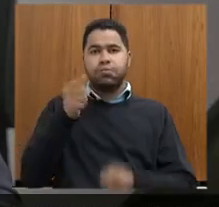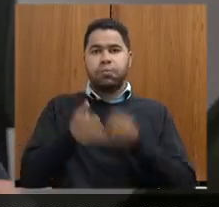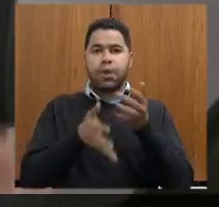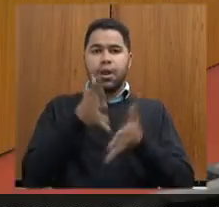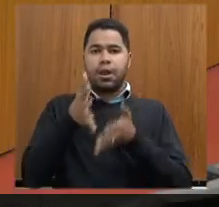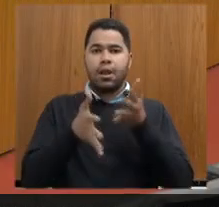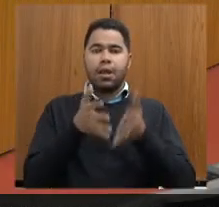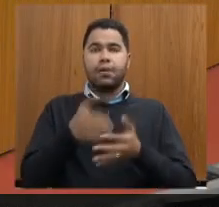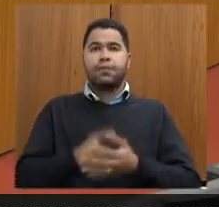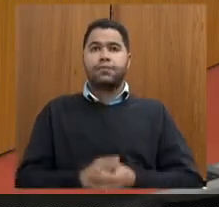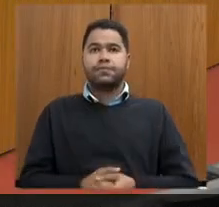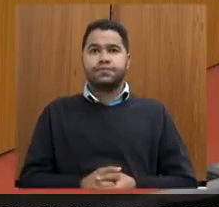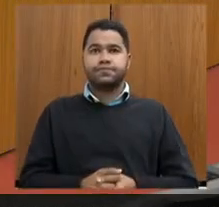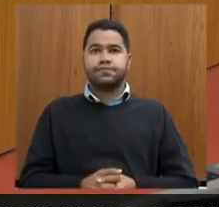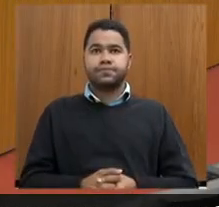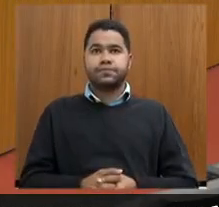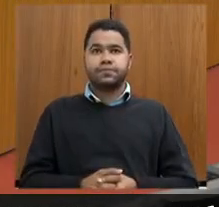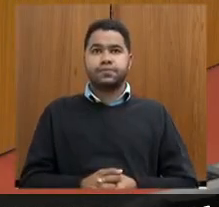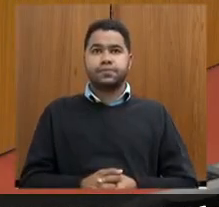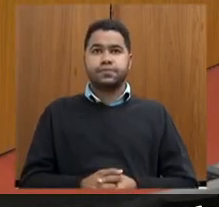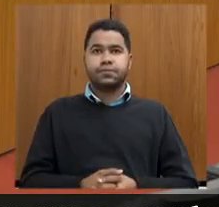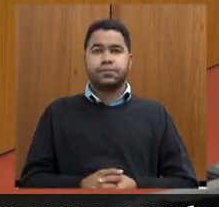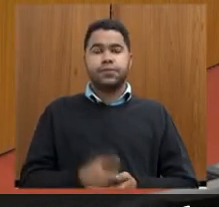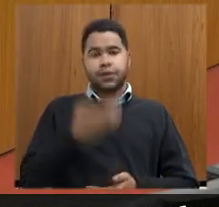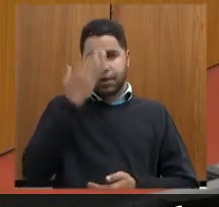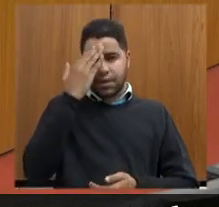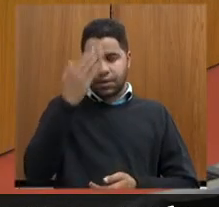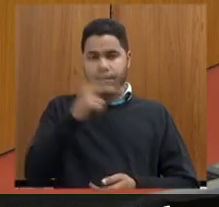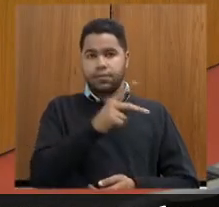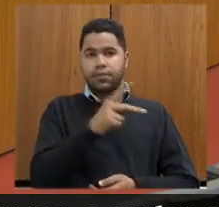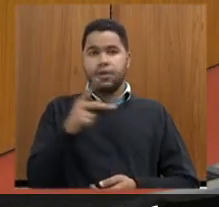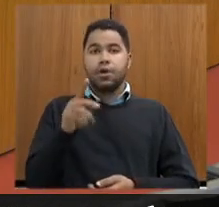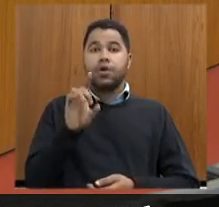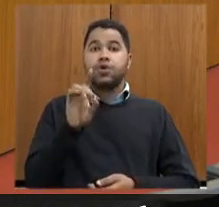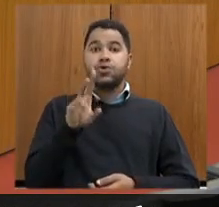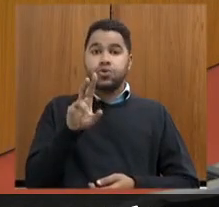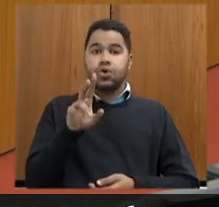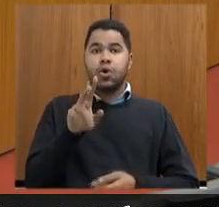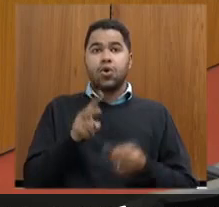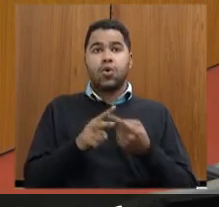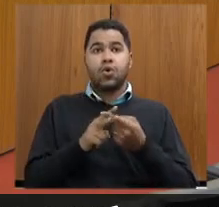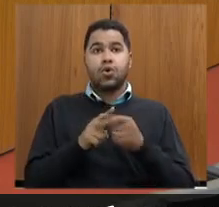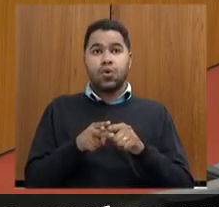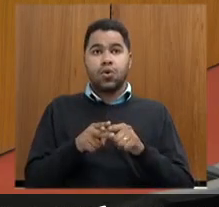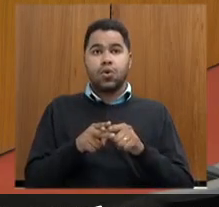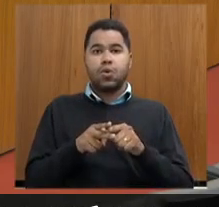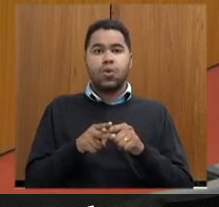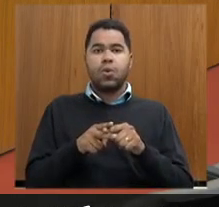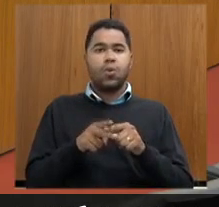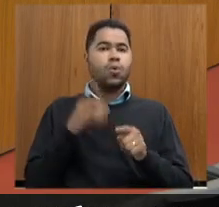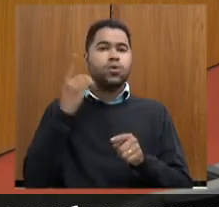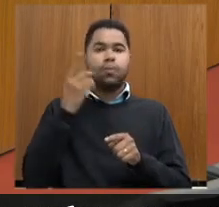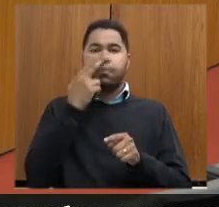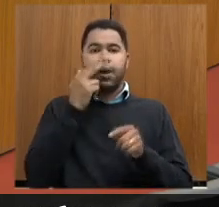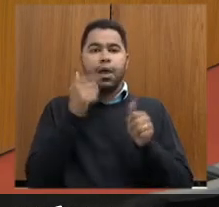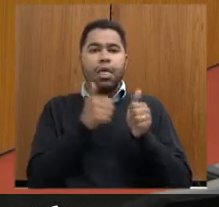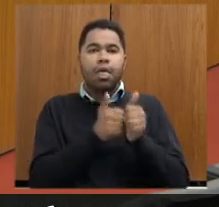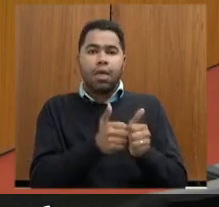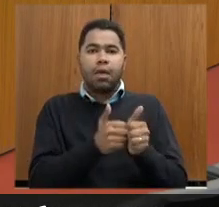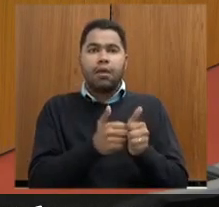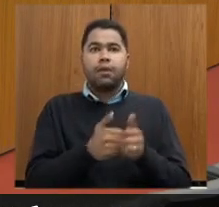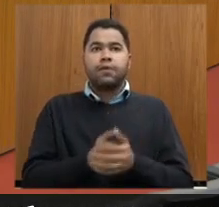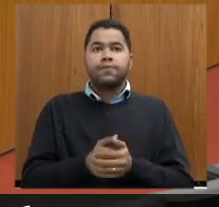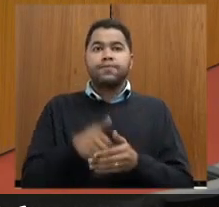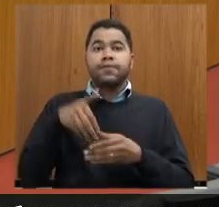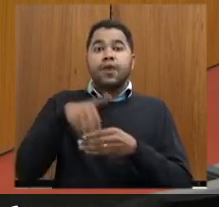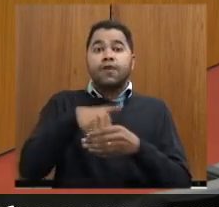colocação a senhora tem a palavra eu agradeço presente é só para corrigir acho que o deputado não acompanhou o deputado Zé Guilherme